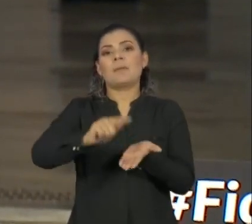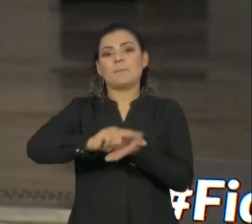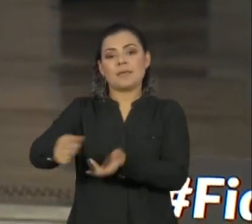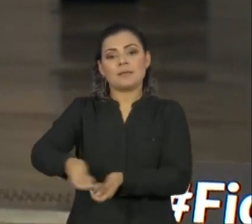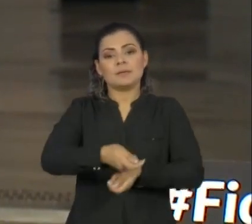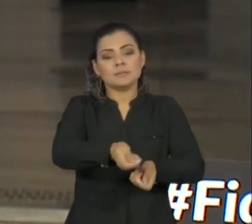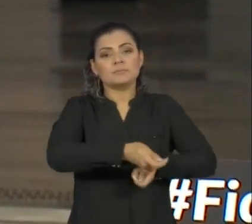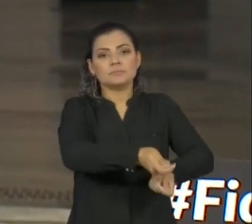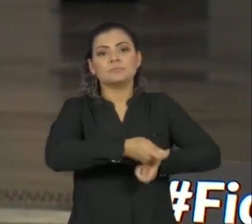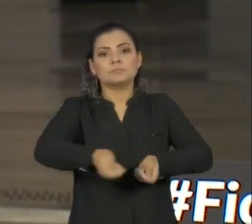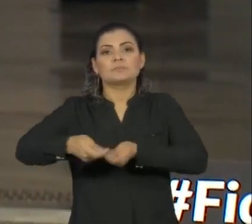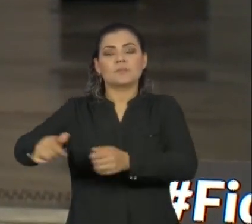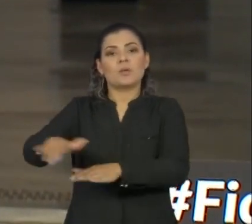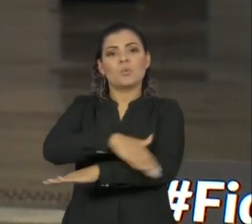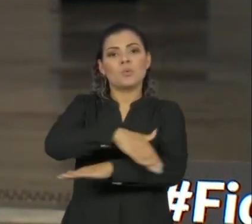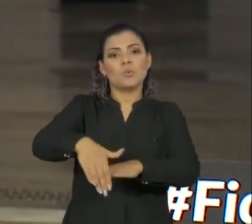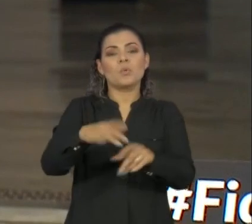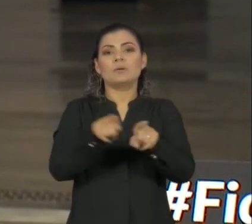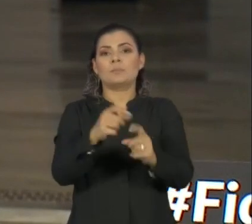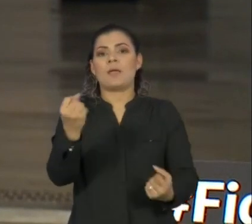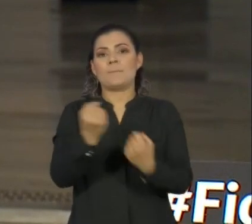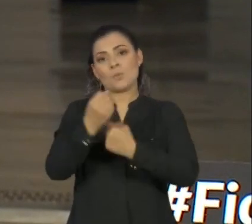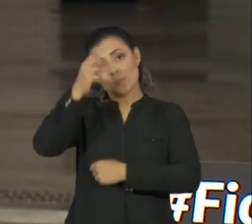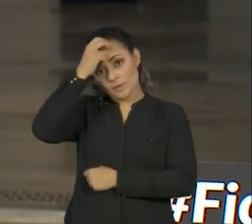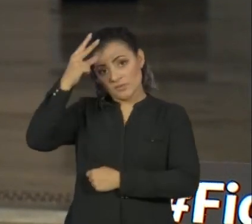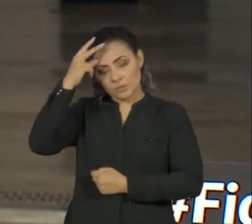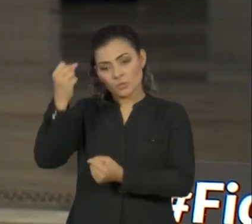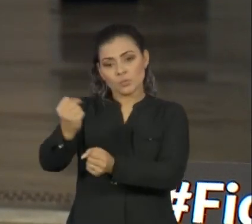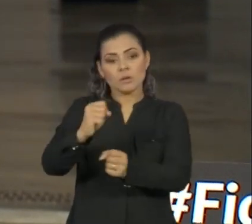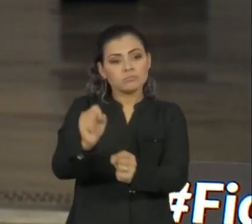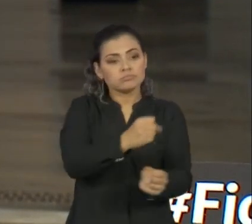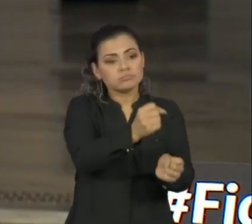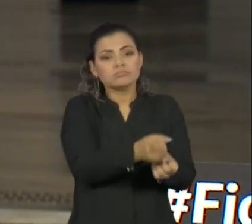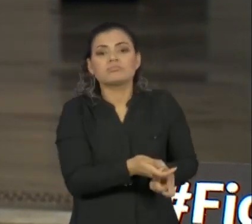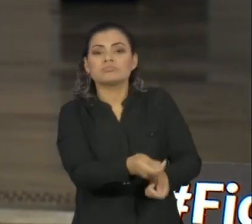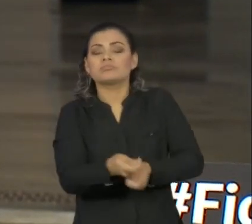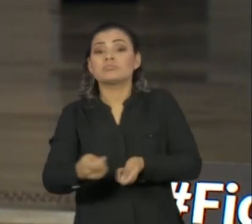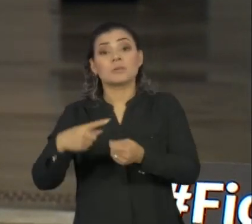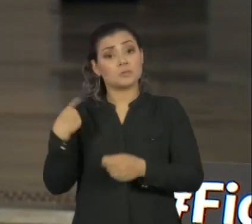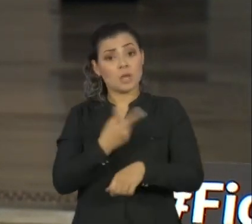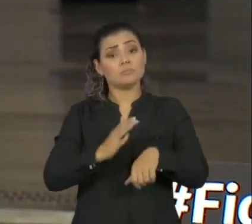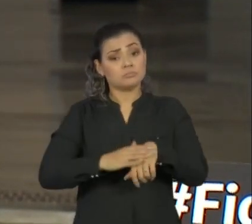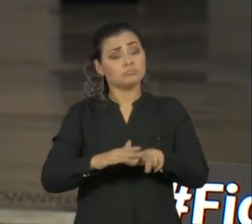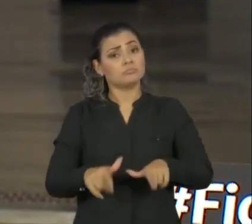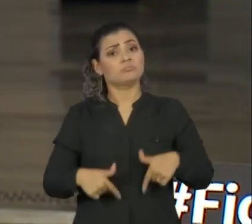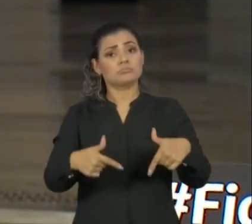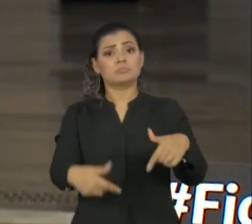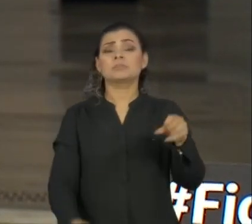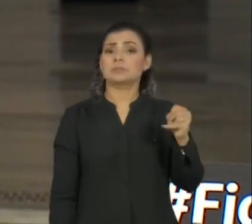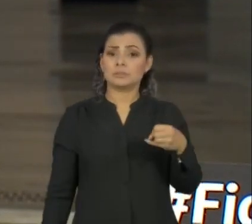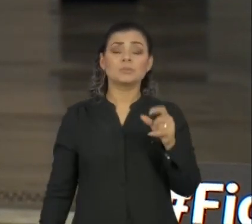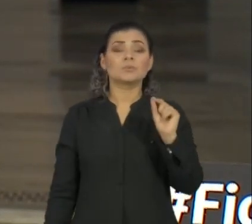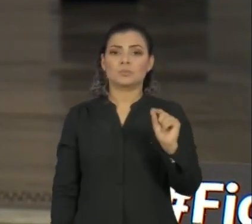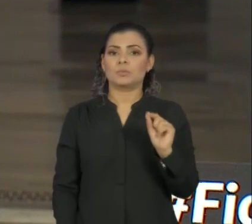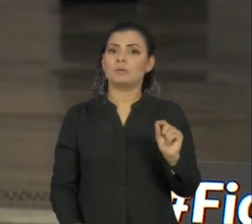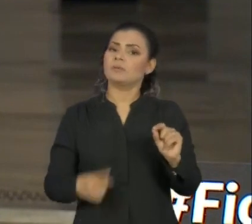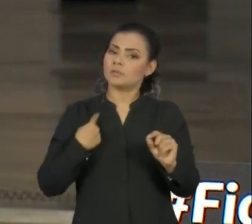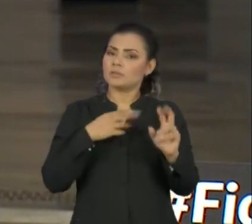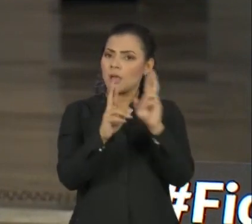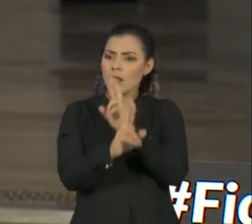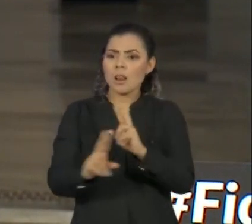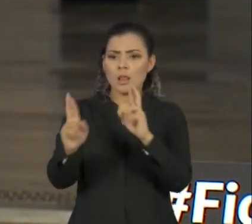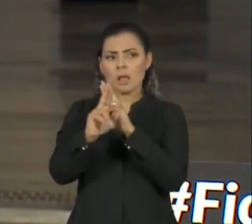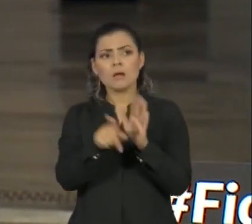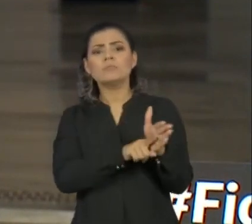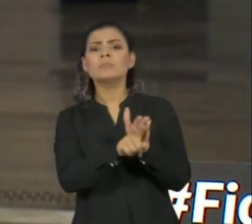pública, com apoio da sua prefeitura, e faremos, sim, revistas criteriosas